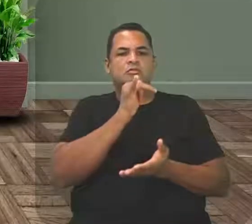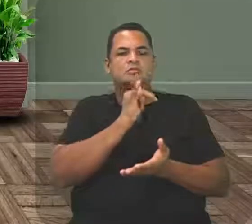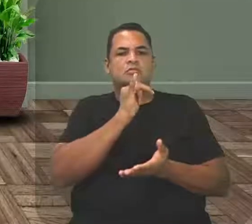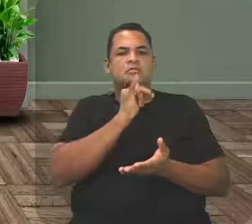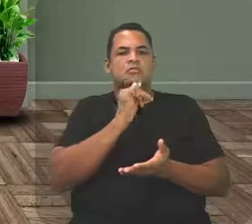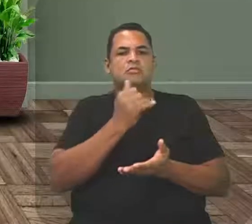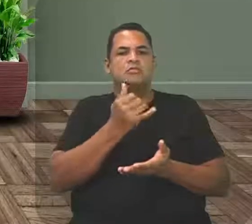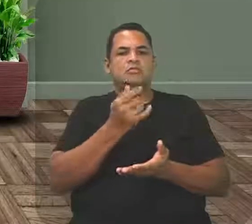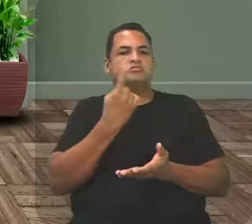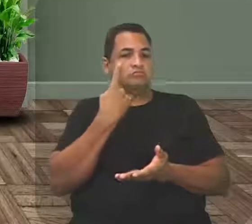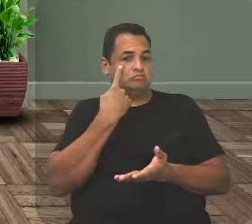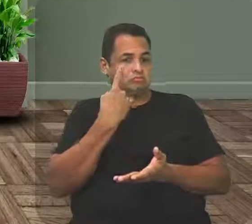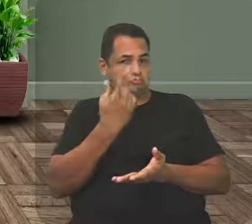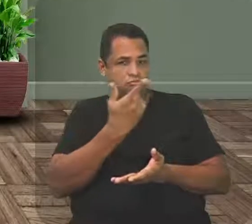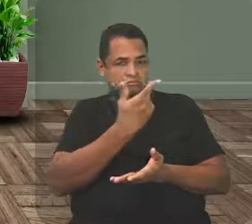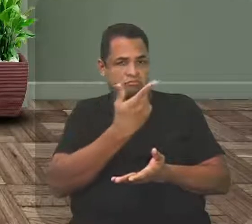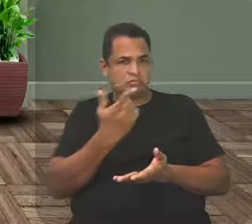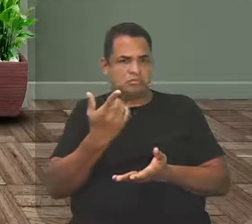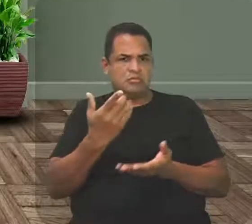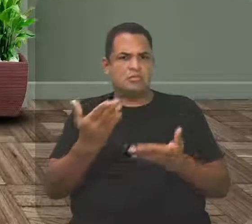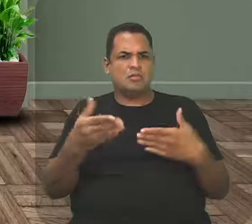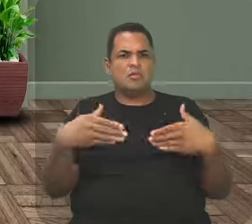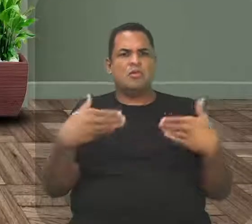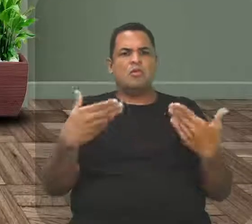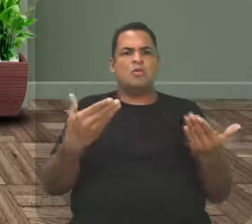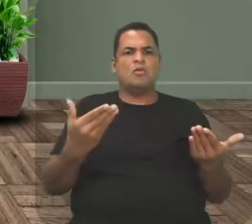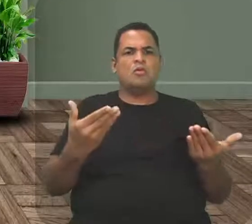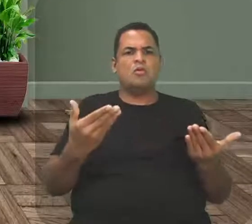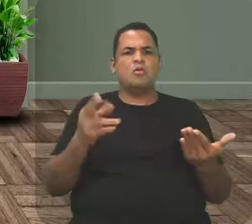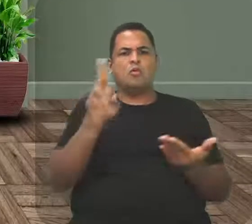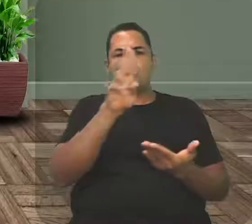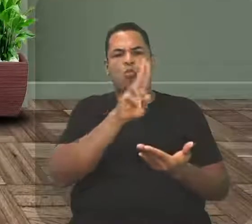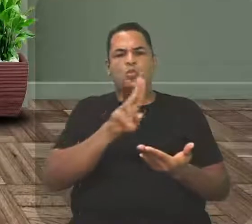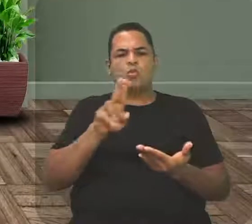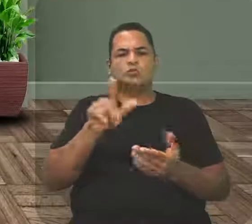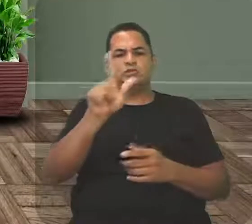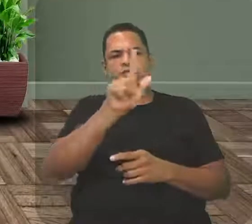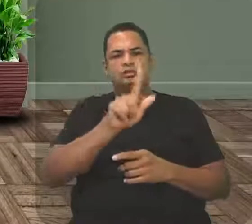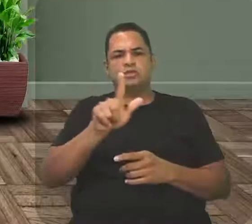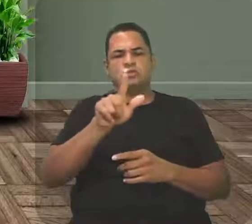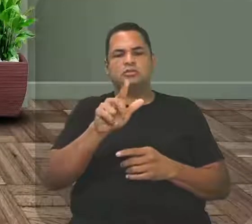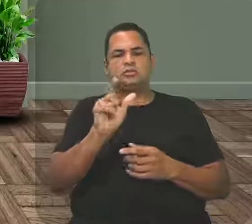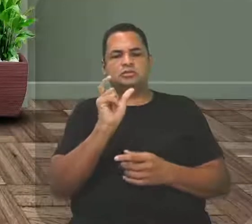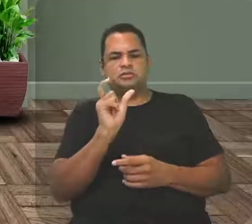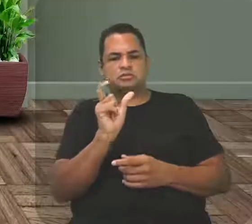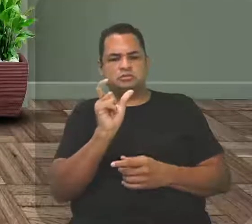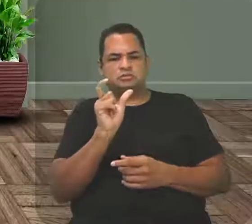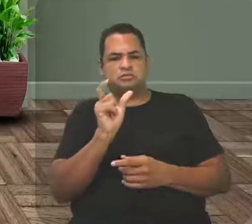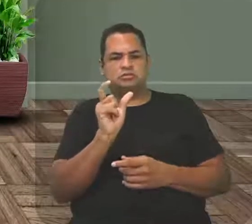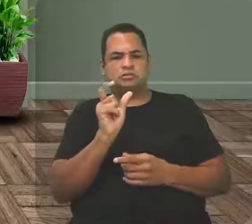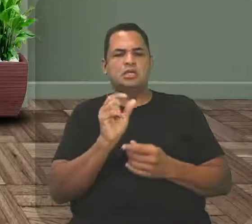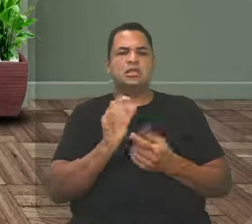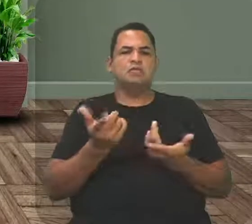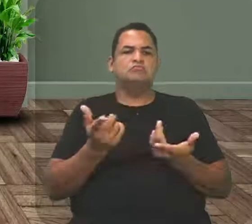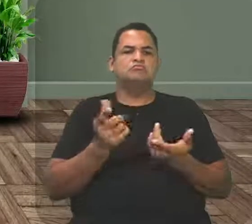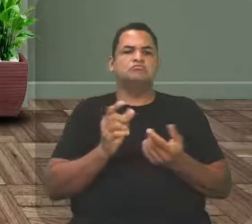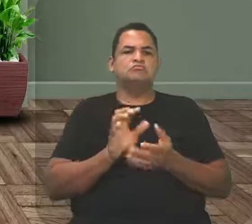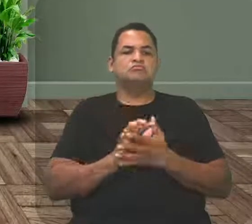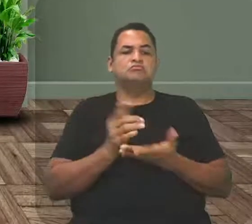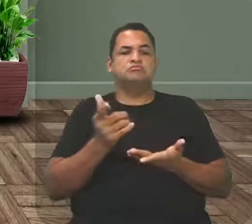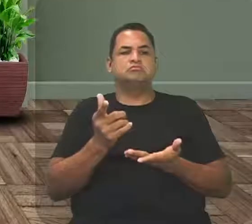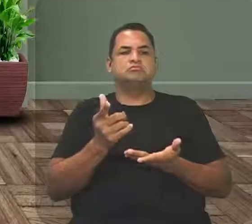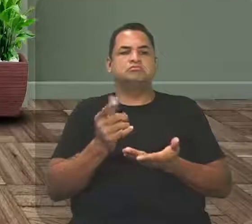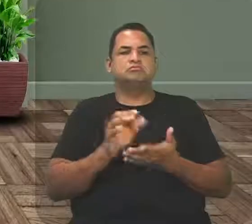pra você, em relação aí, o uso literário, né? Das palavras, dos termos. E aí a gente tá